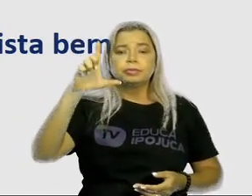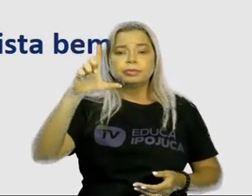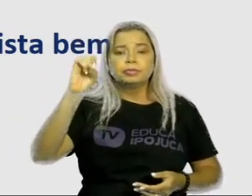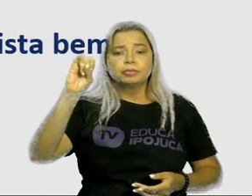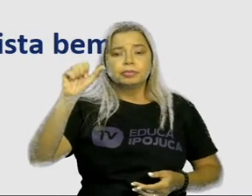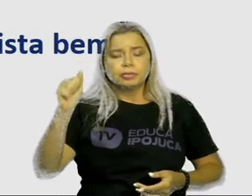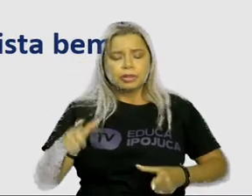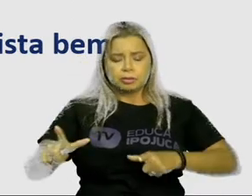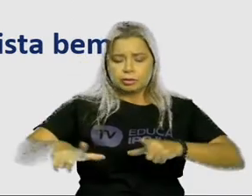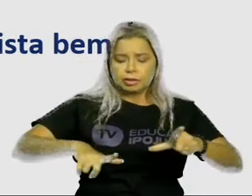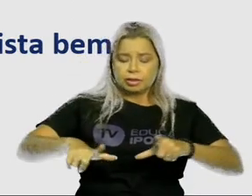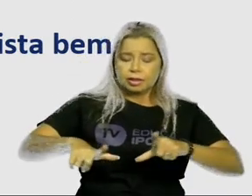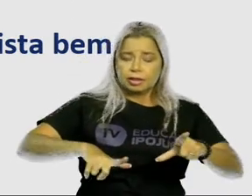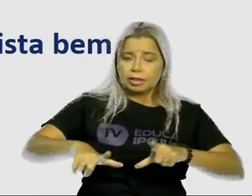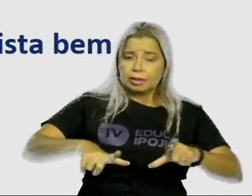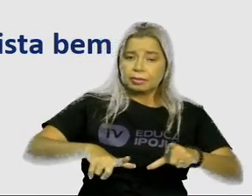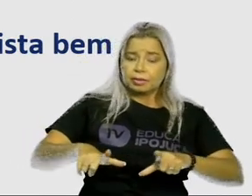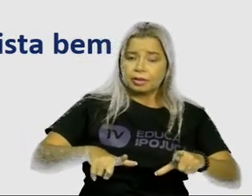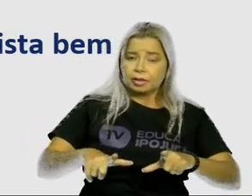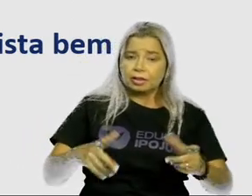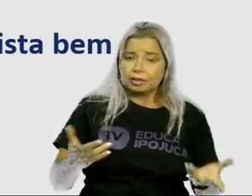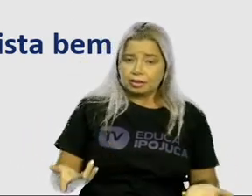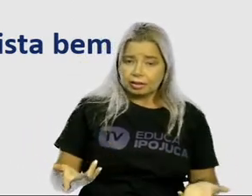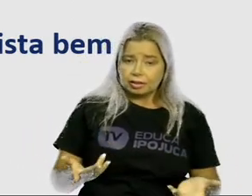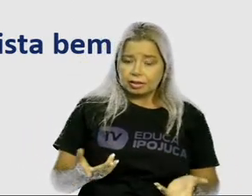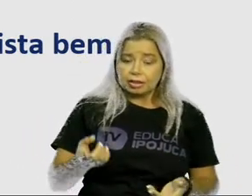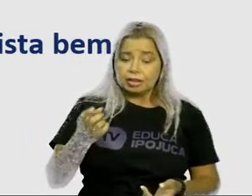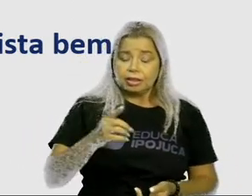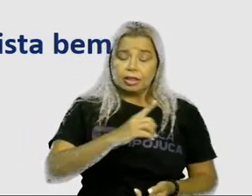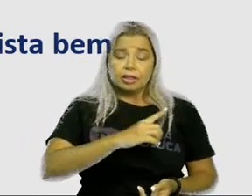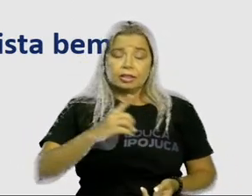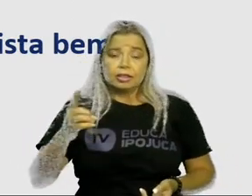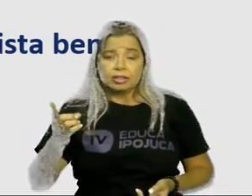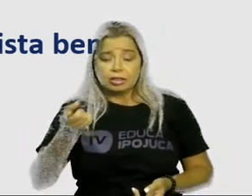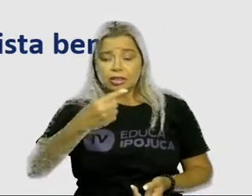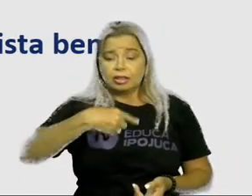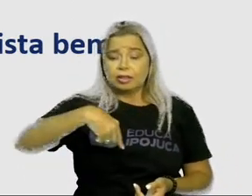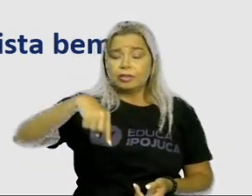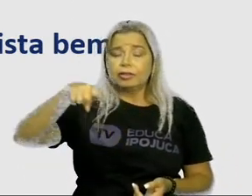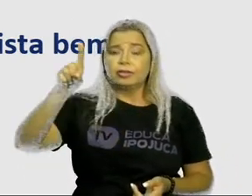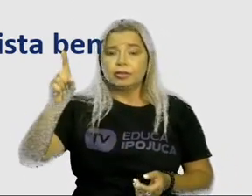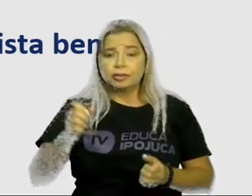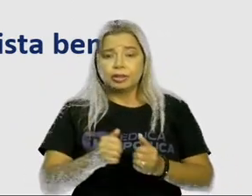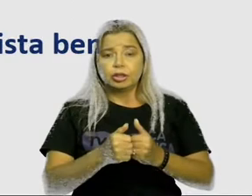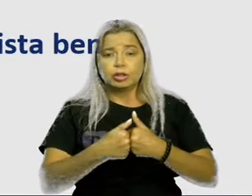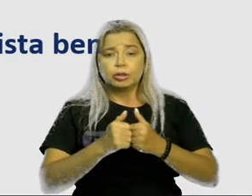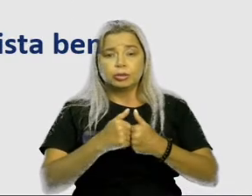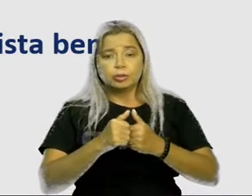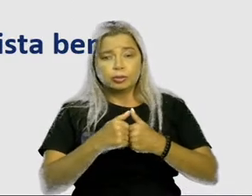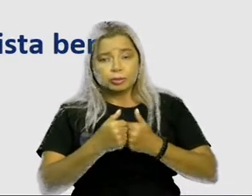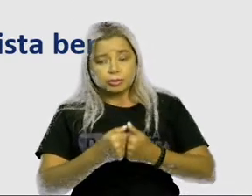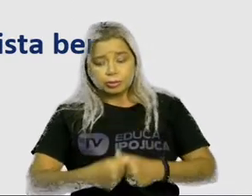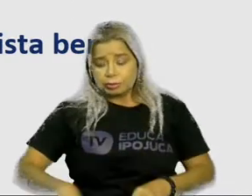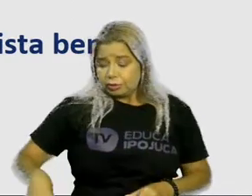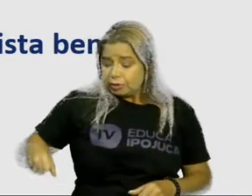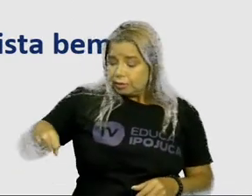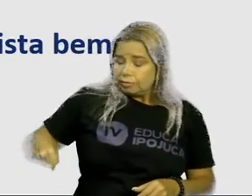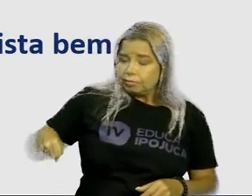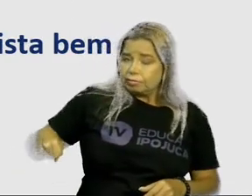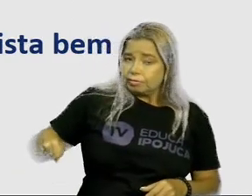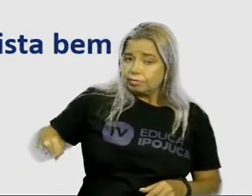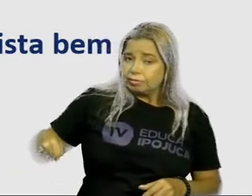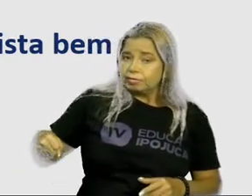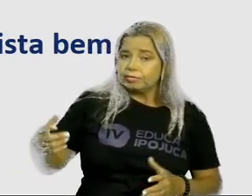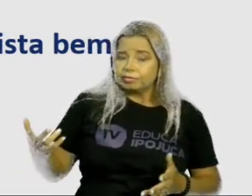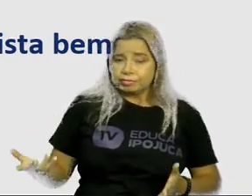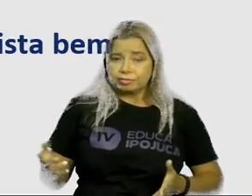dia, ela entrou no ônibus carregando uma cesta. Vamos novamente. A Amélia é uma velhinha